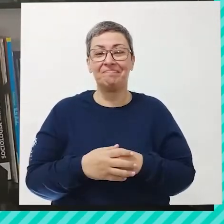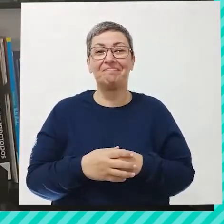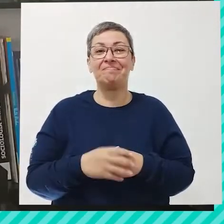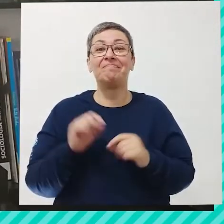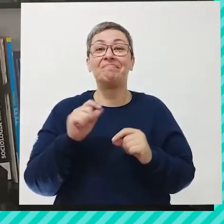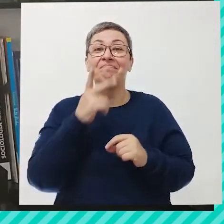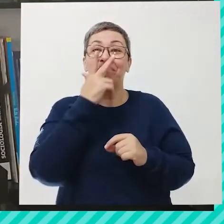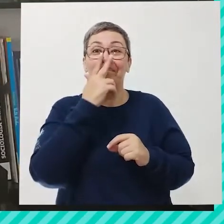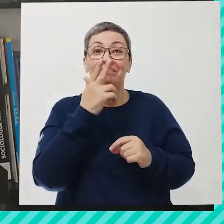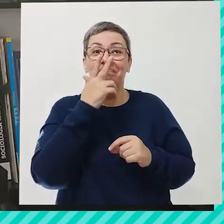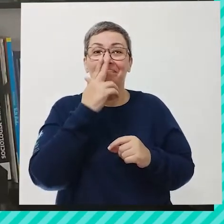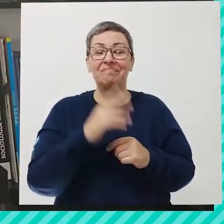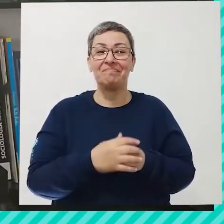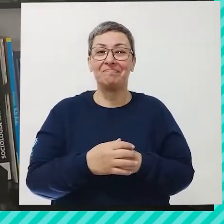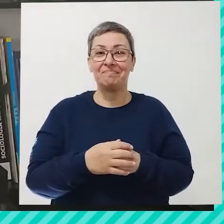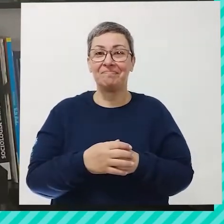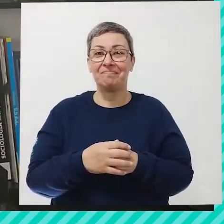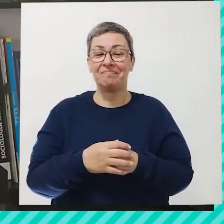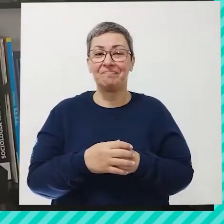Hum, o que vocês acham?